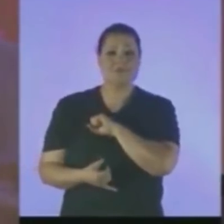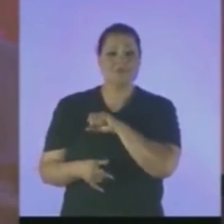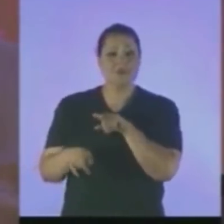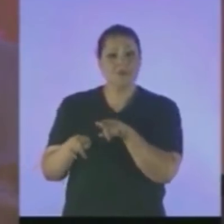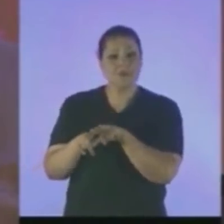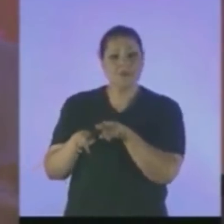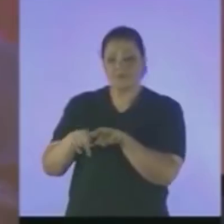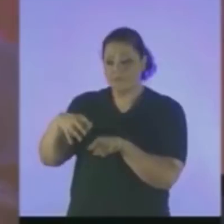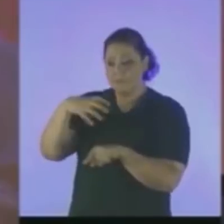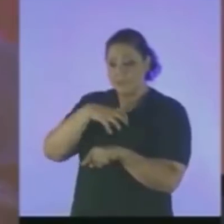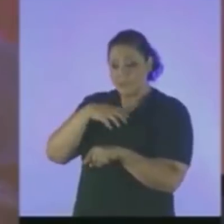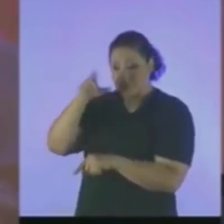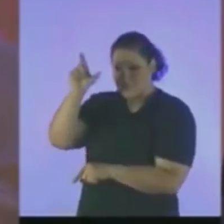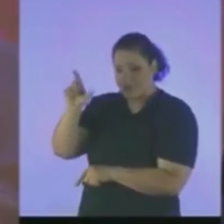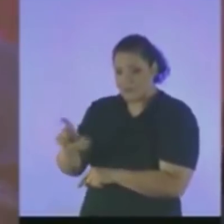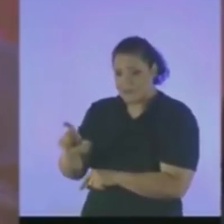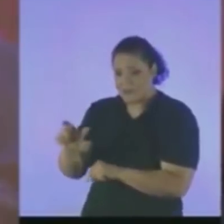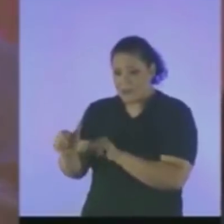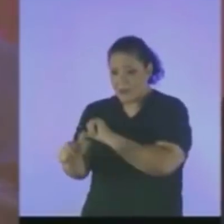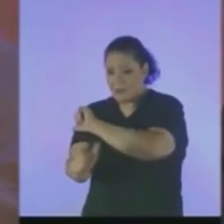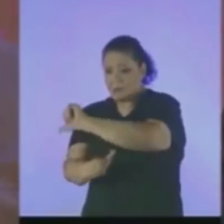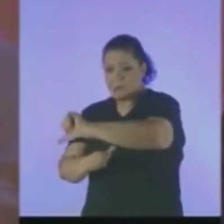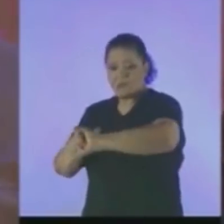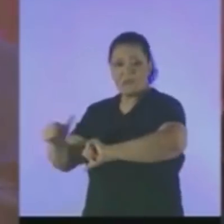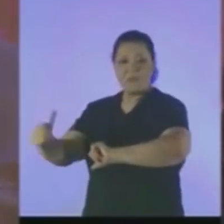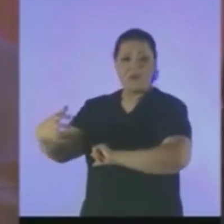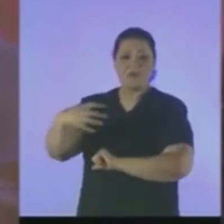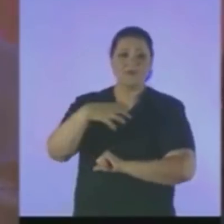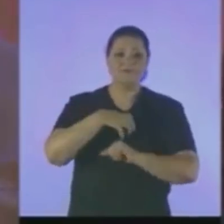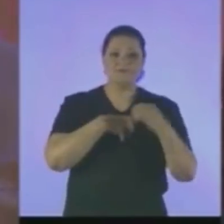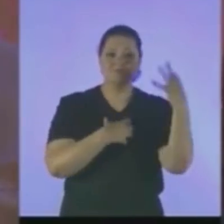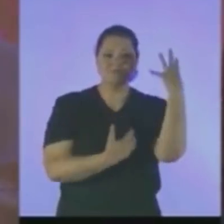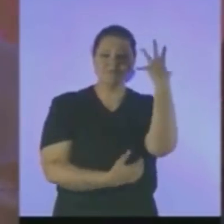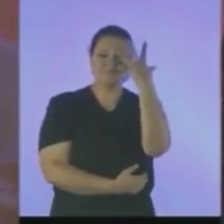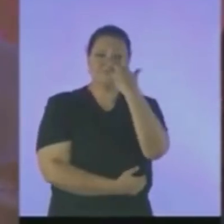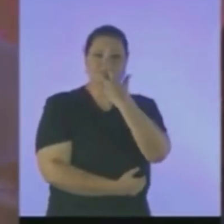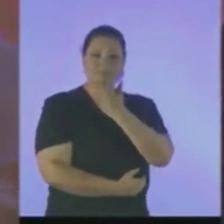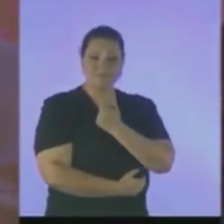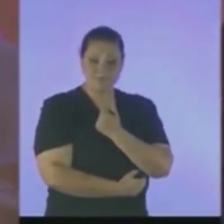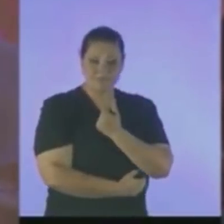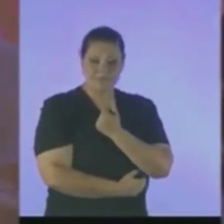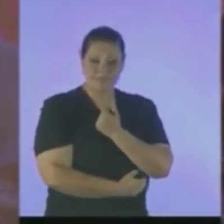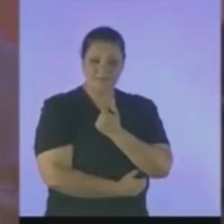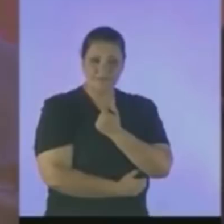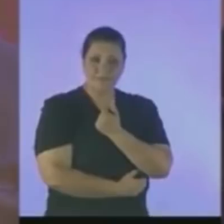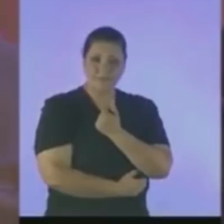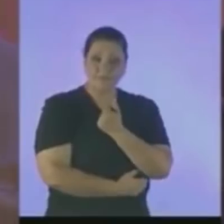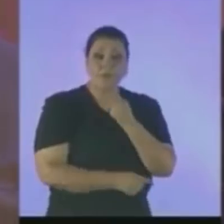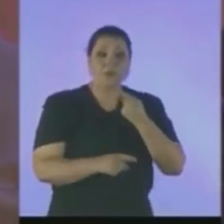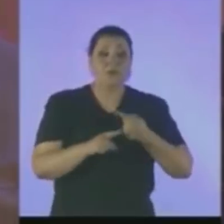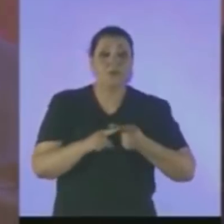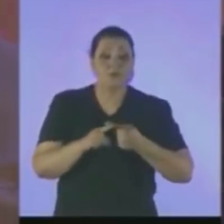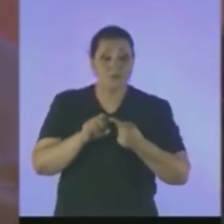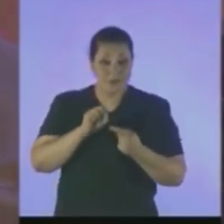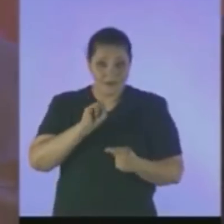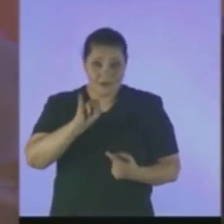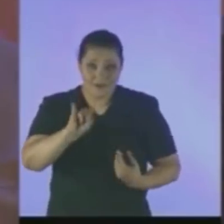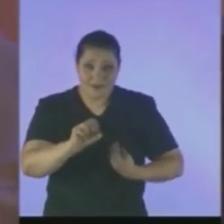Primitivo Se transformasse No sentimento De beleza Que se fossem